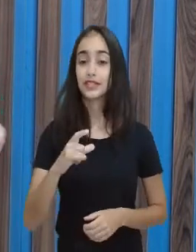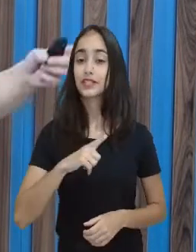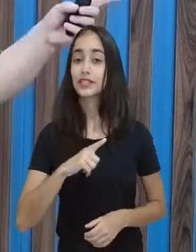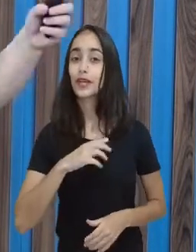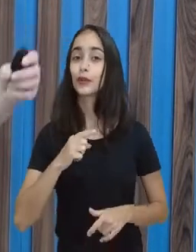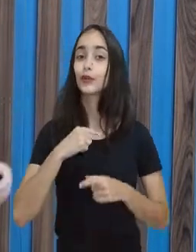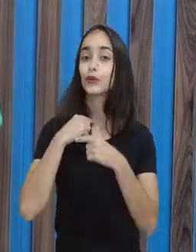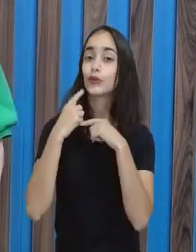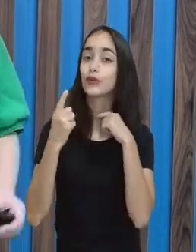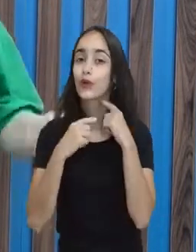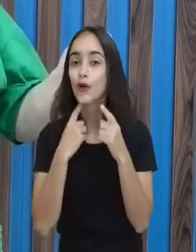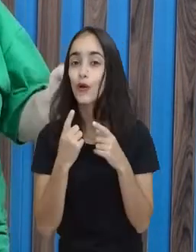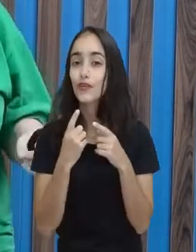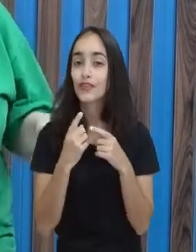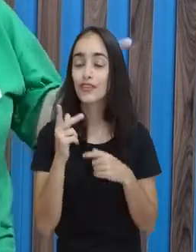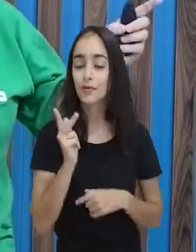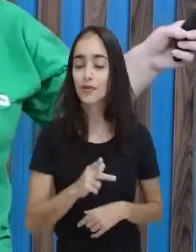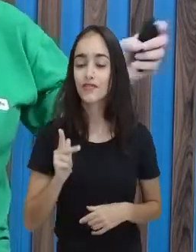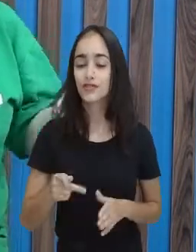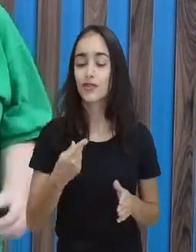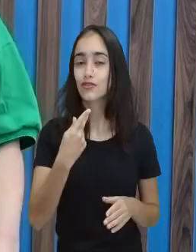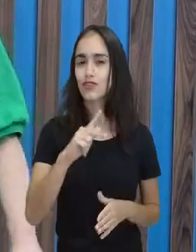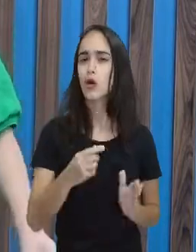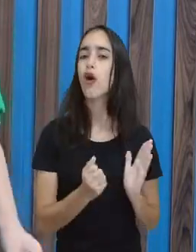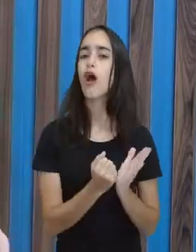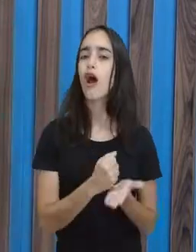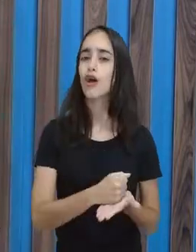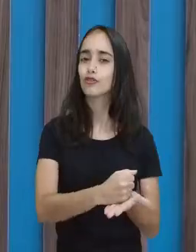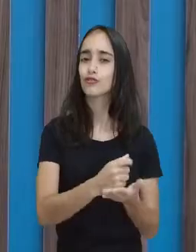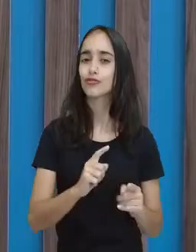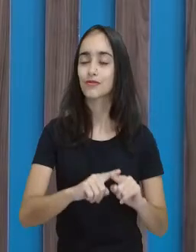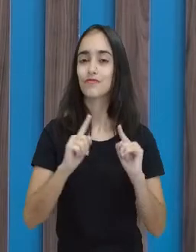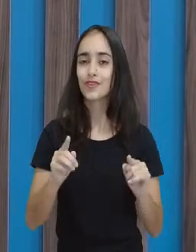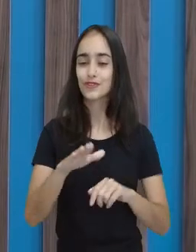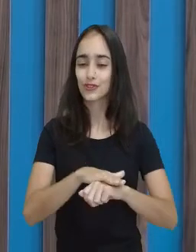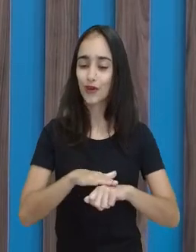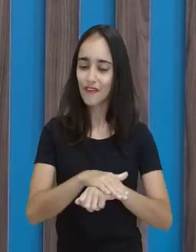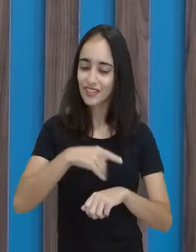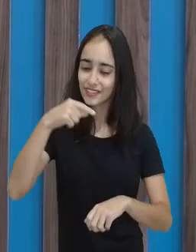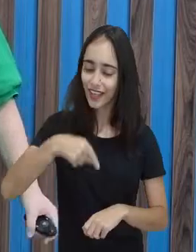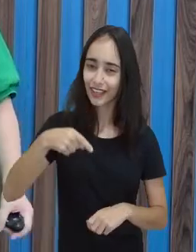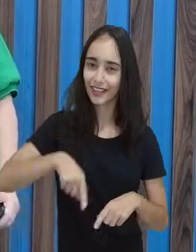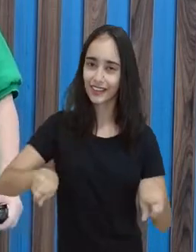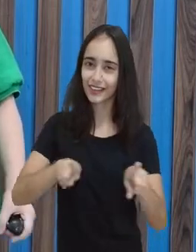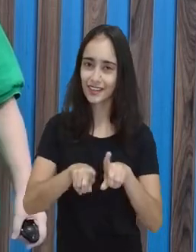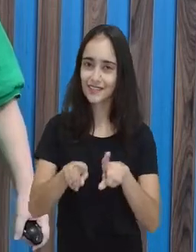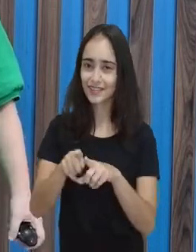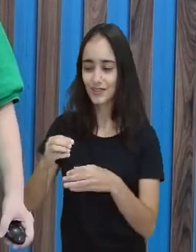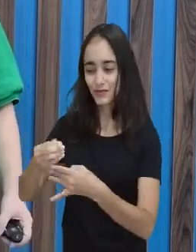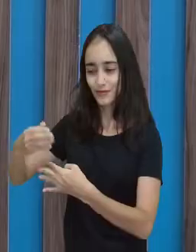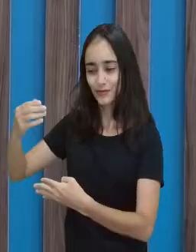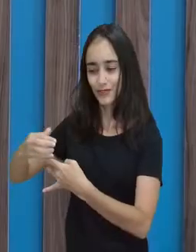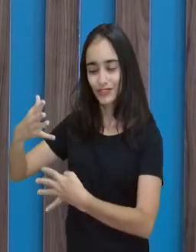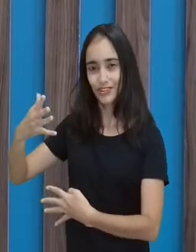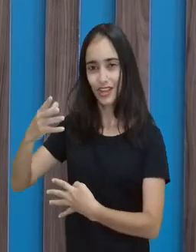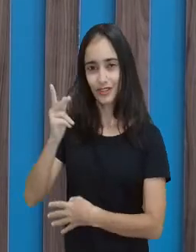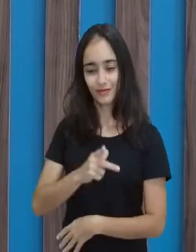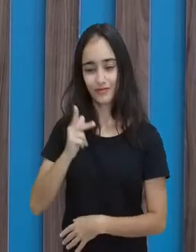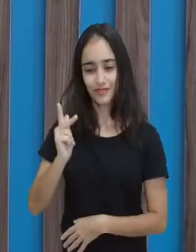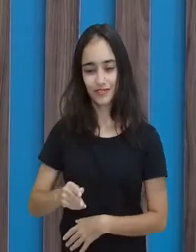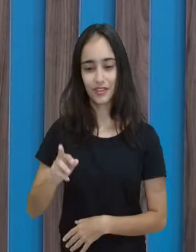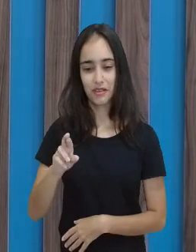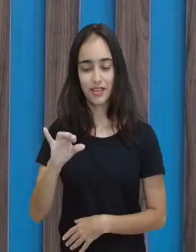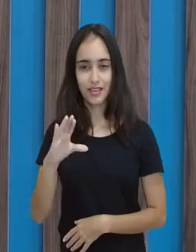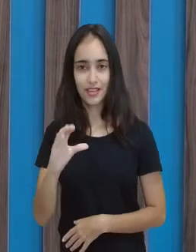Mas, vai aqui com o professor Ricardinho. Vai no chat. Pergunta, professor. É,